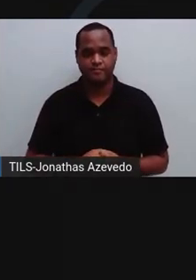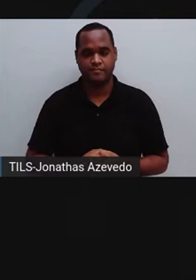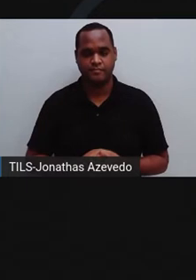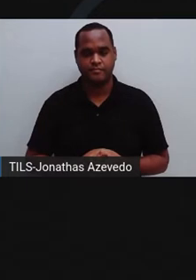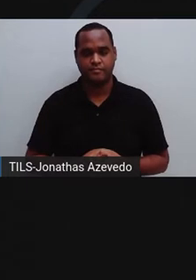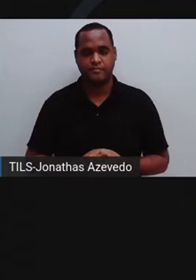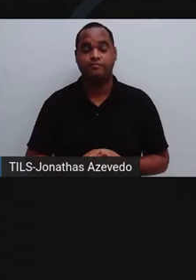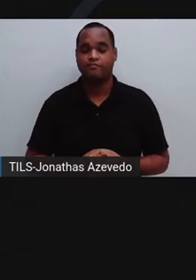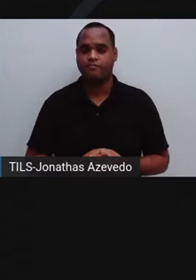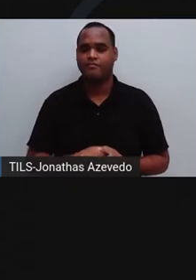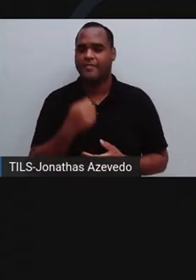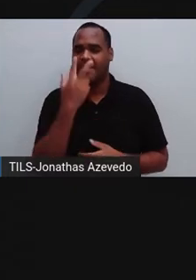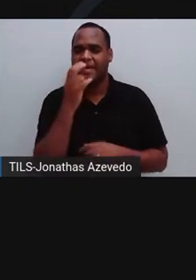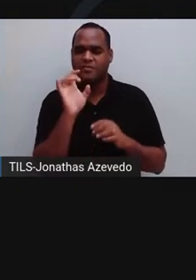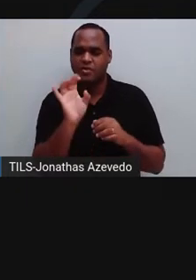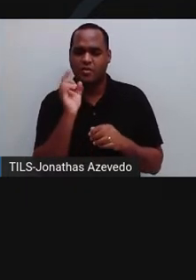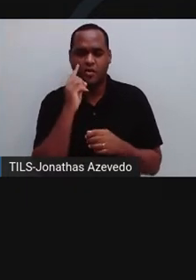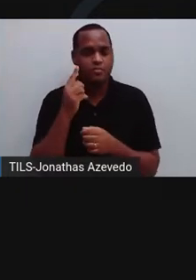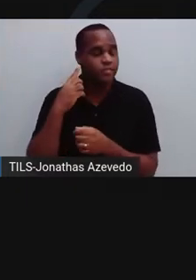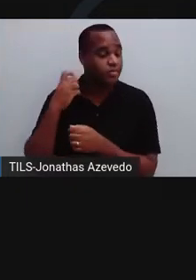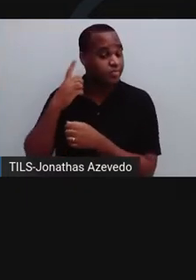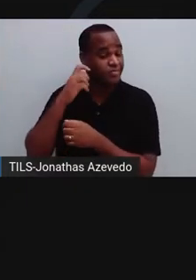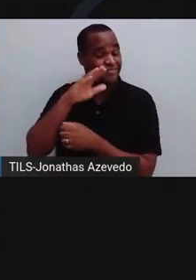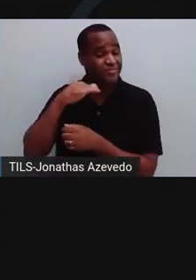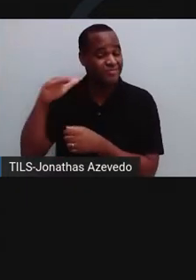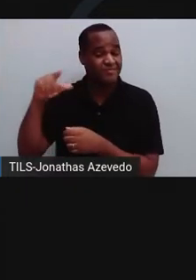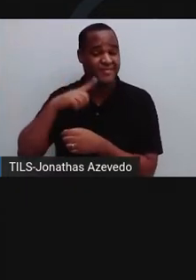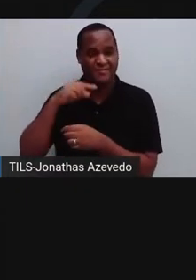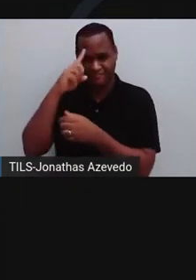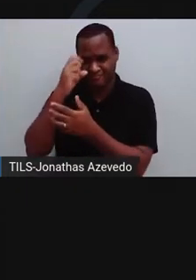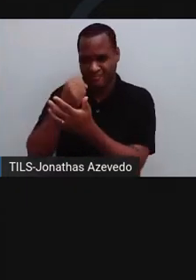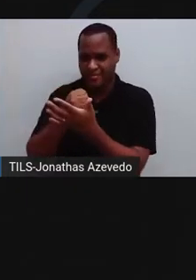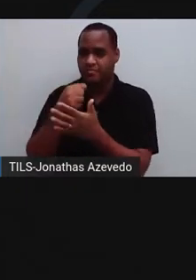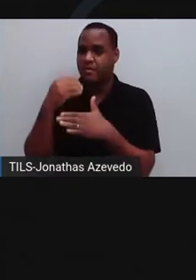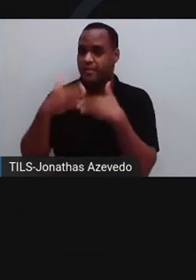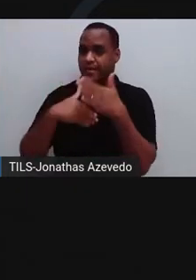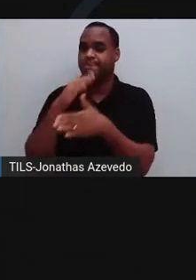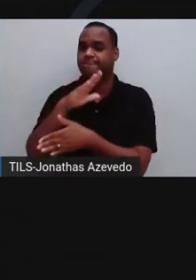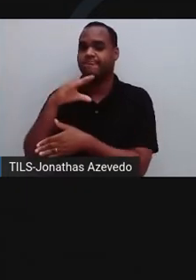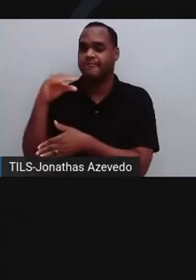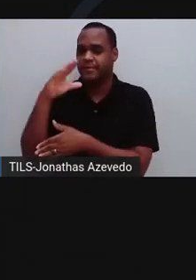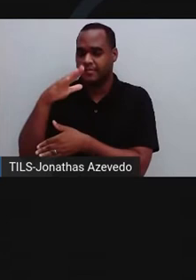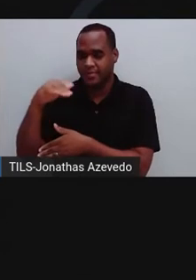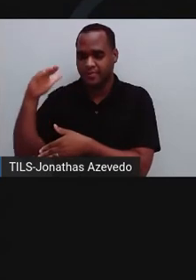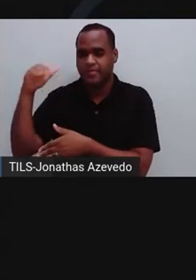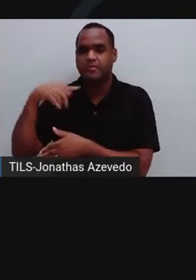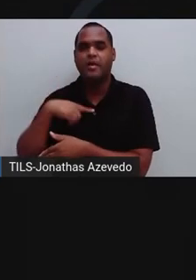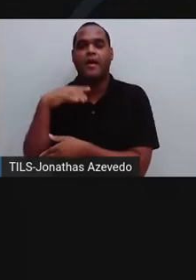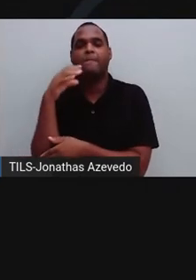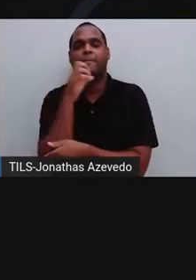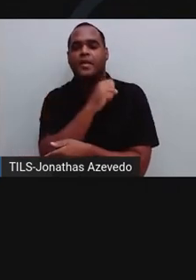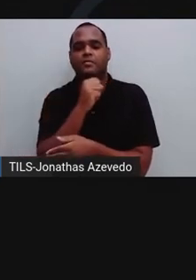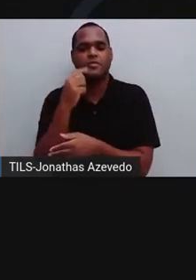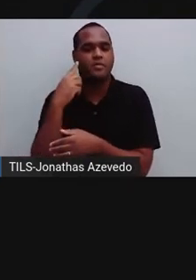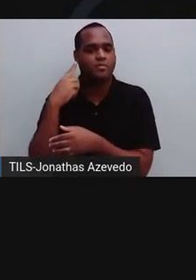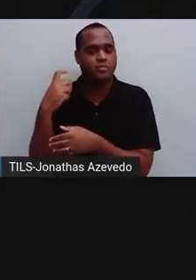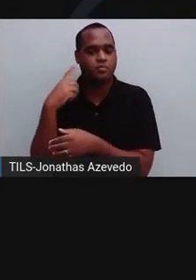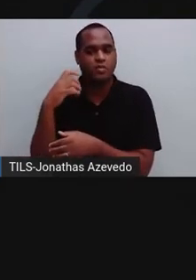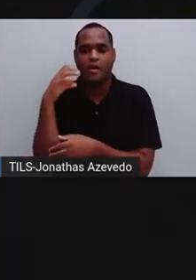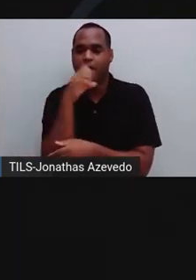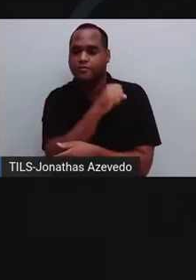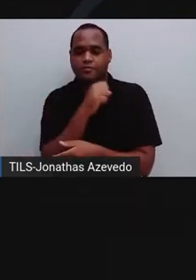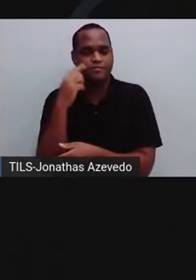E não é apenas a pressão sonora que é decisiva, mas também a frequência. Ela indica a rapidez com que as ondas sonoras são